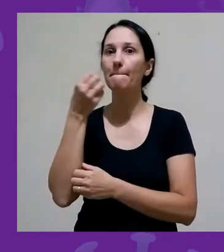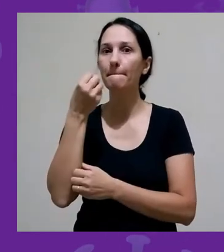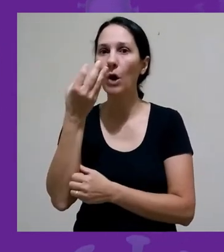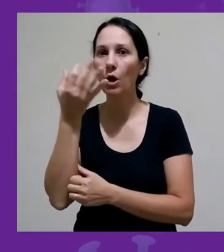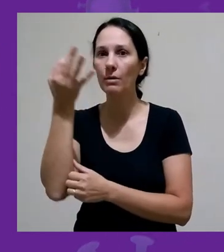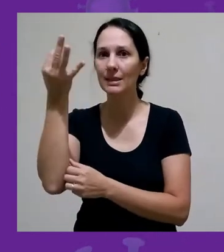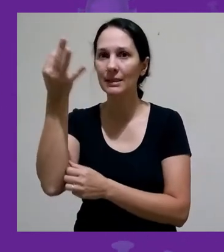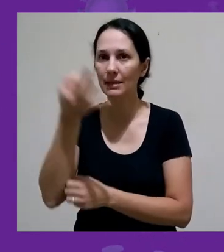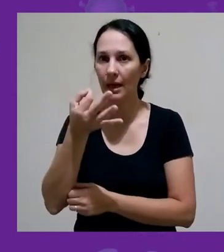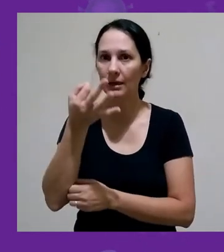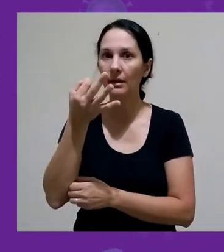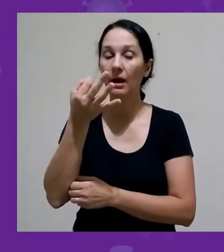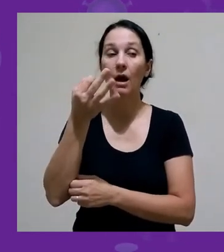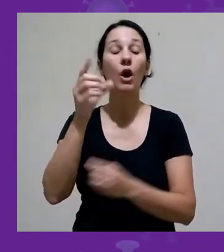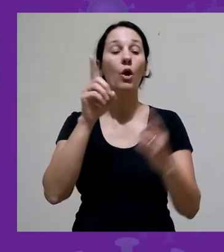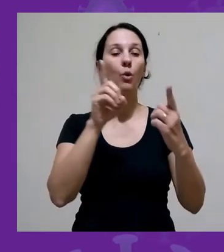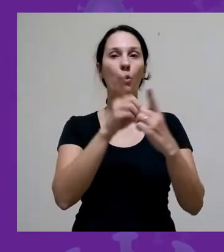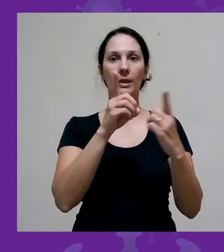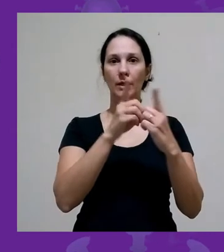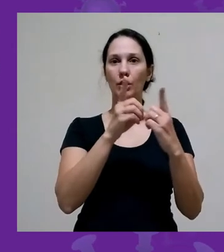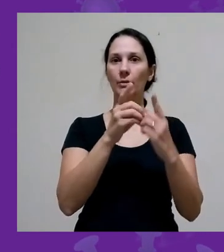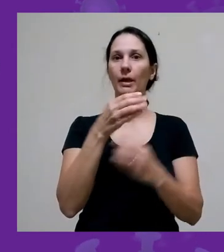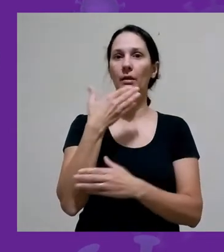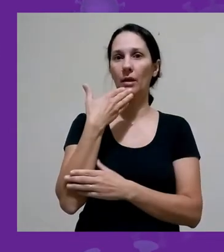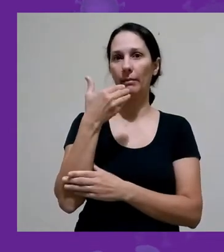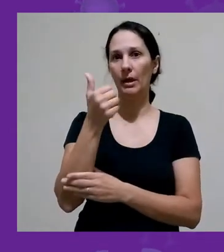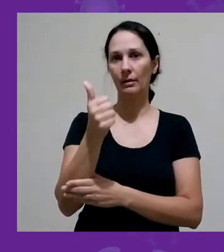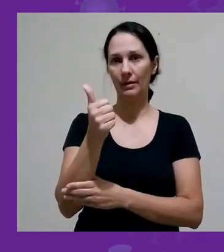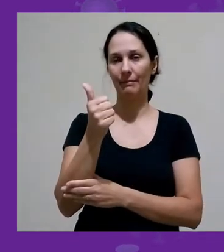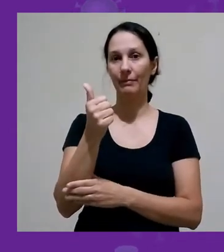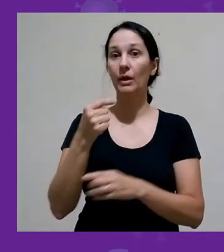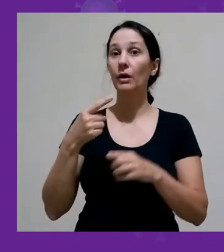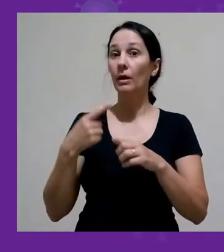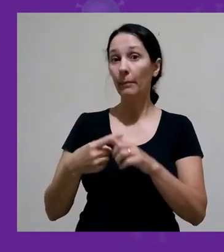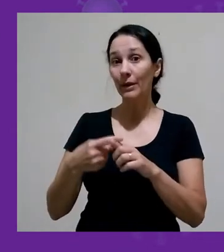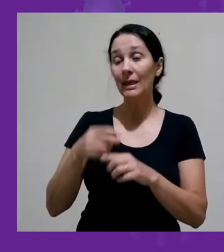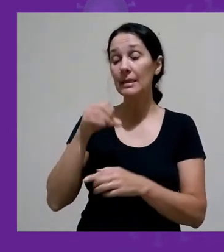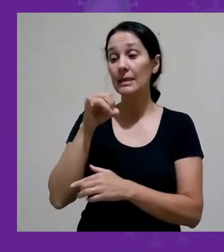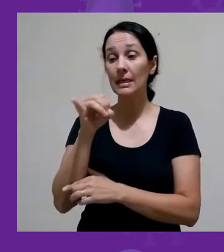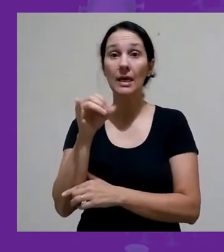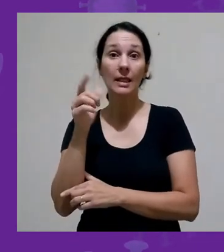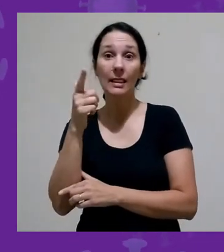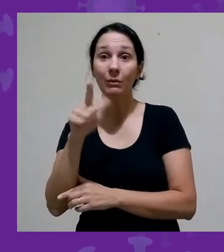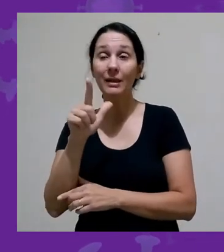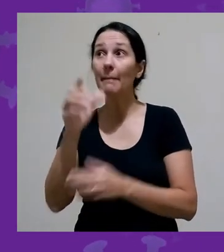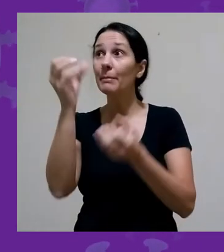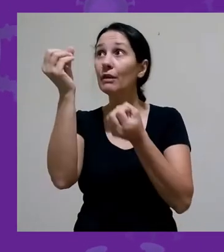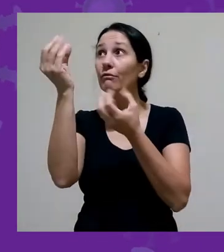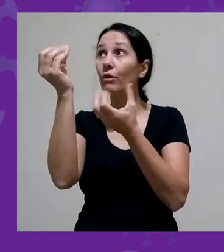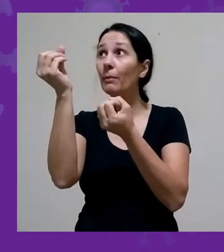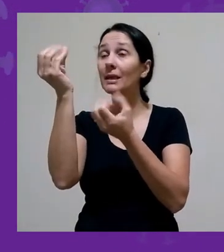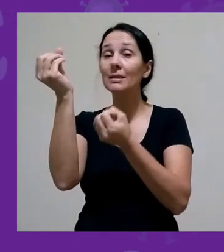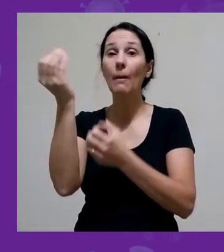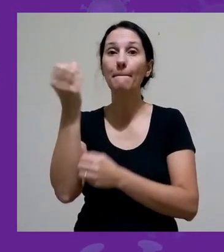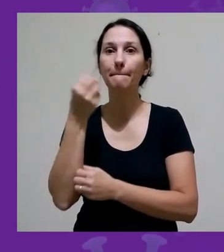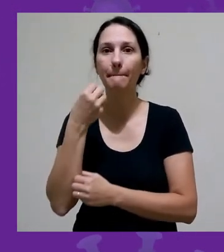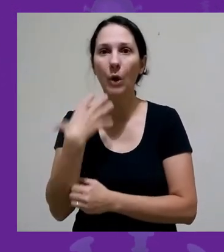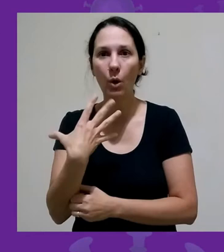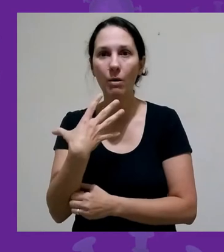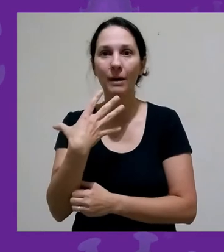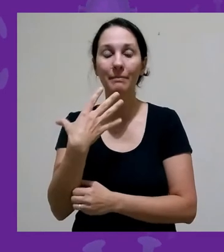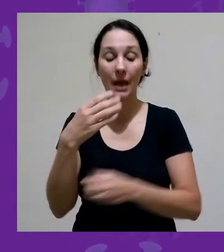fluxo de informações fosse melhor. Então, isso gera insegurança no ambiente de trabalho, em algumas situações gera condutas